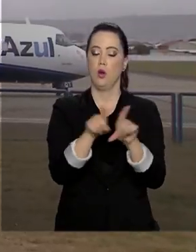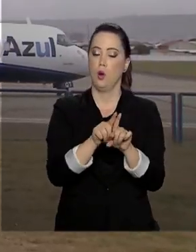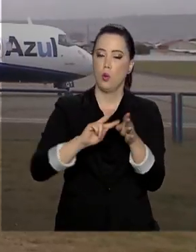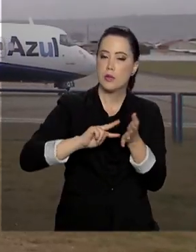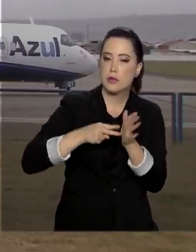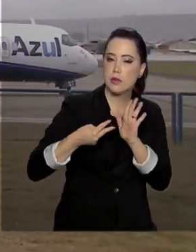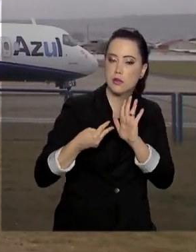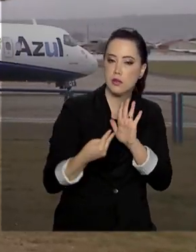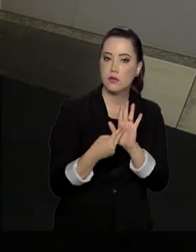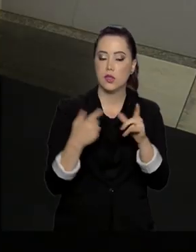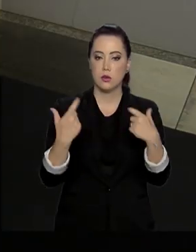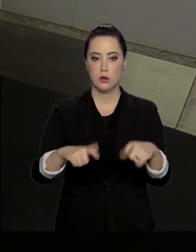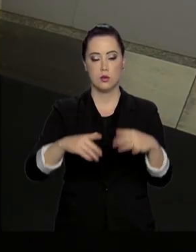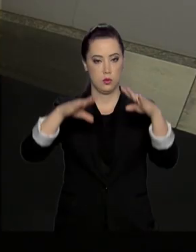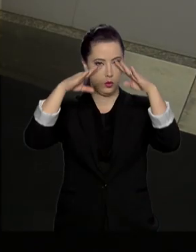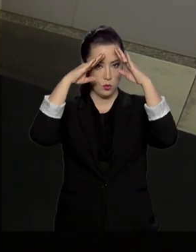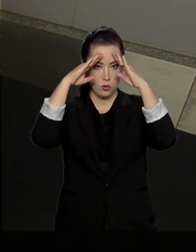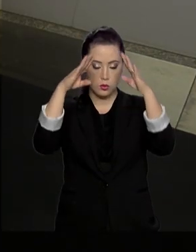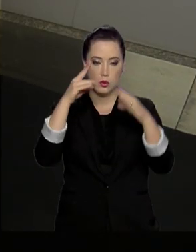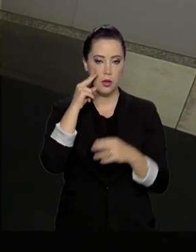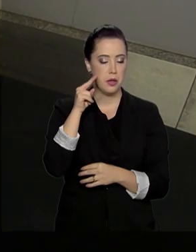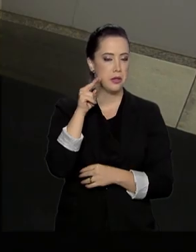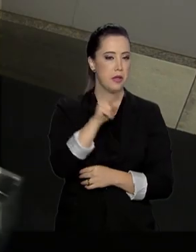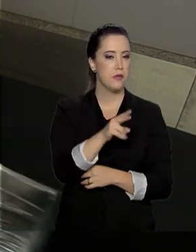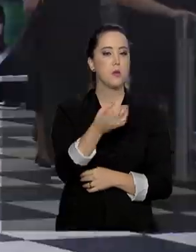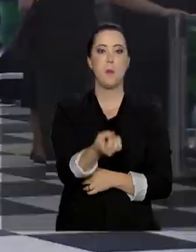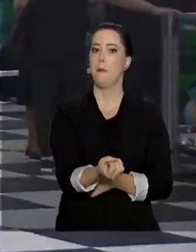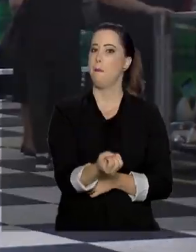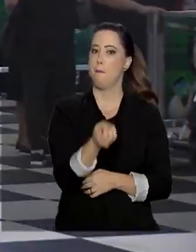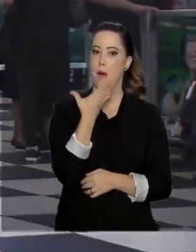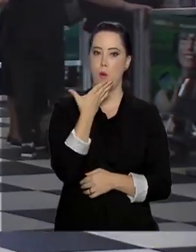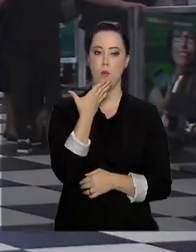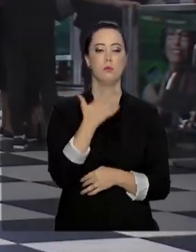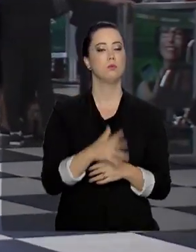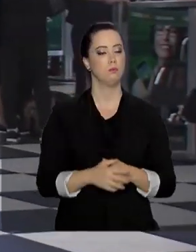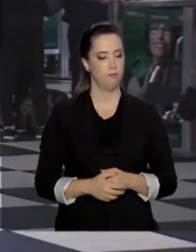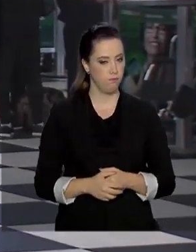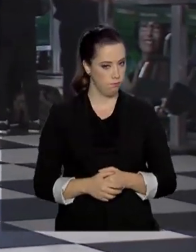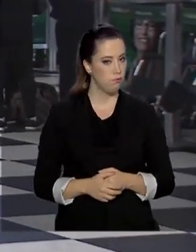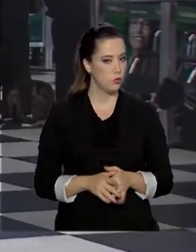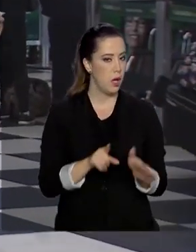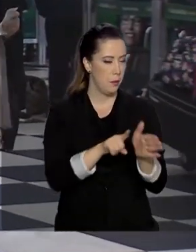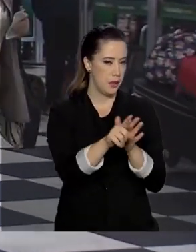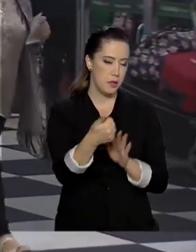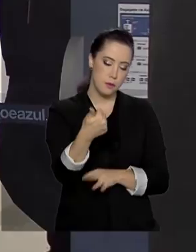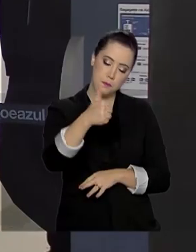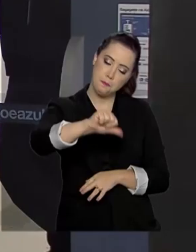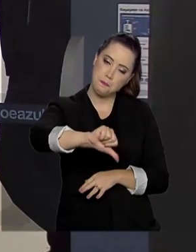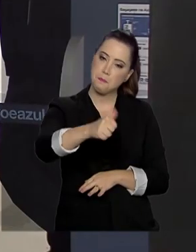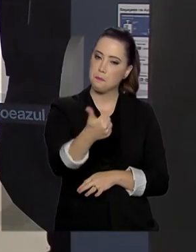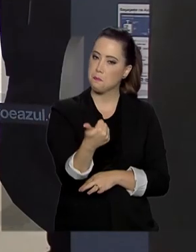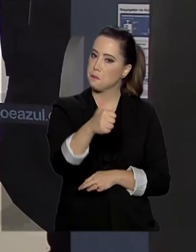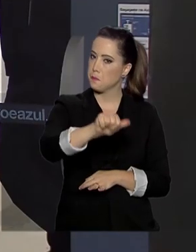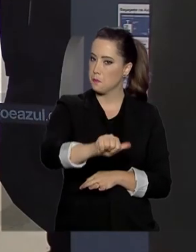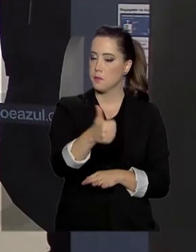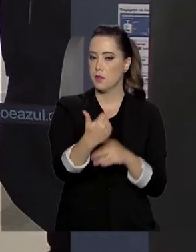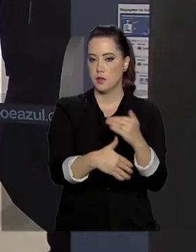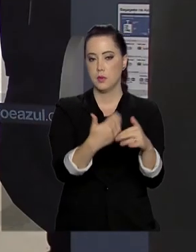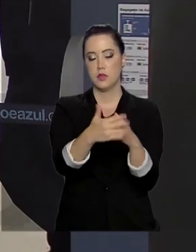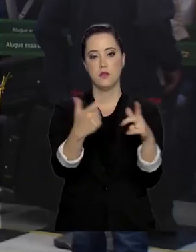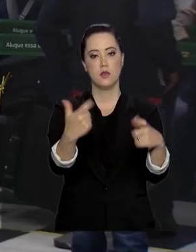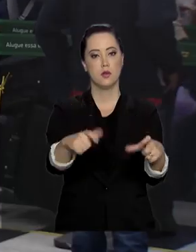significa que os aeroportos são considerados muito bons. A pesquisa de satisfação do passageiro e de desempenho